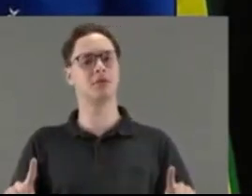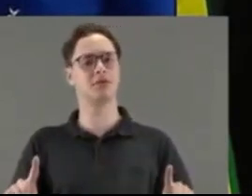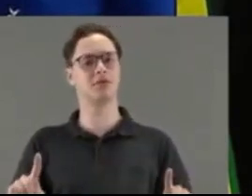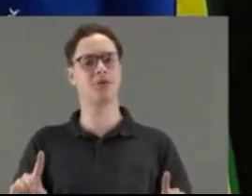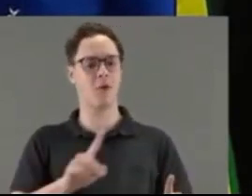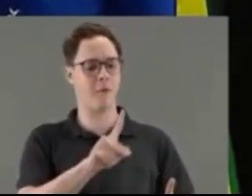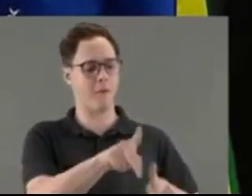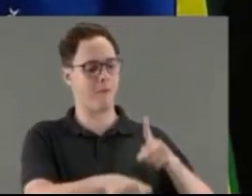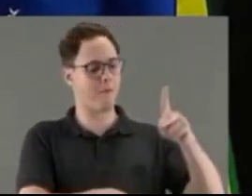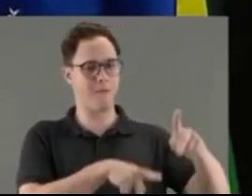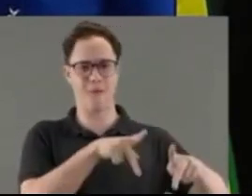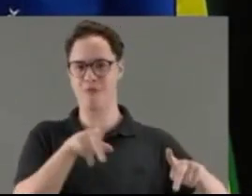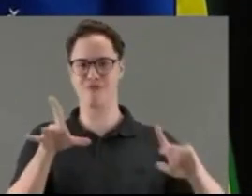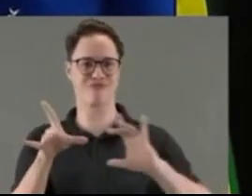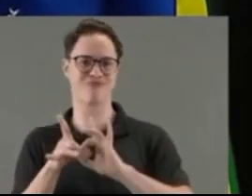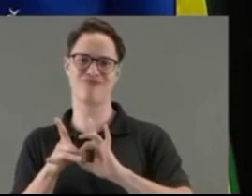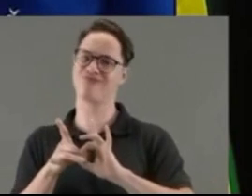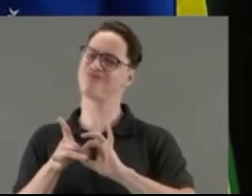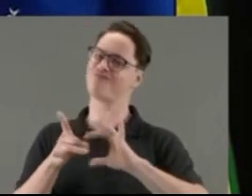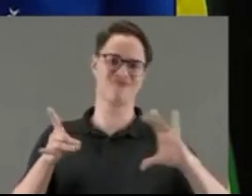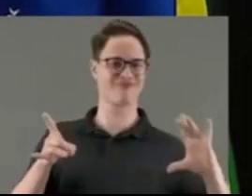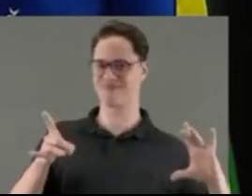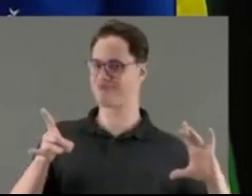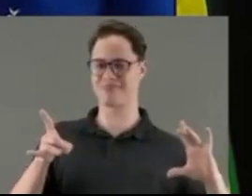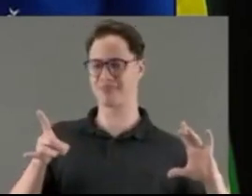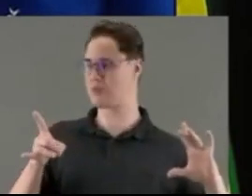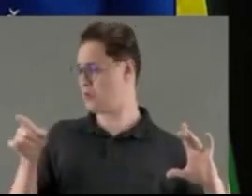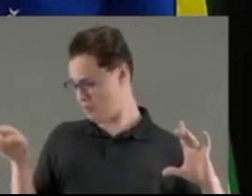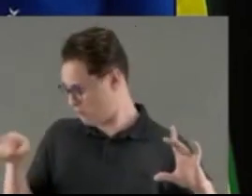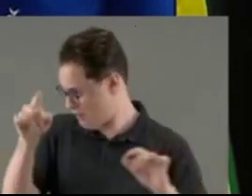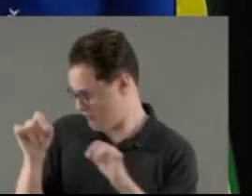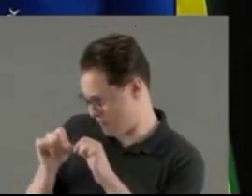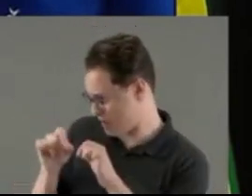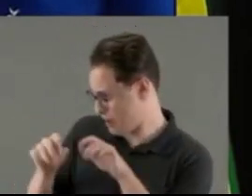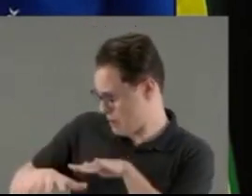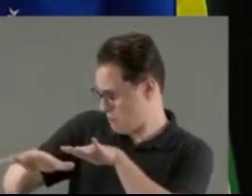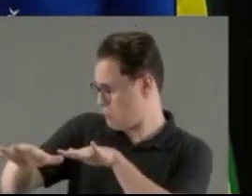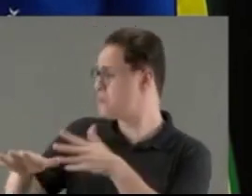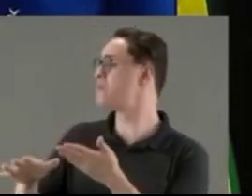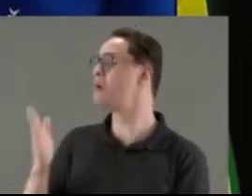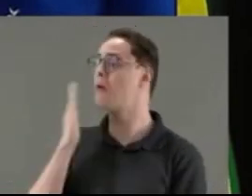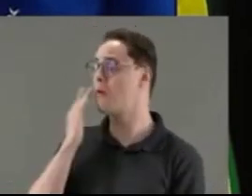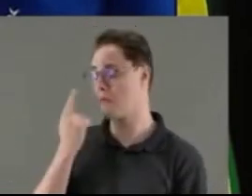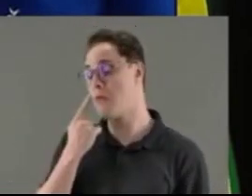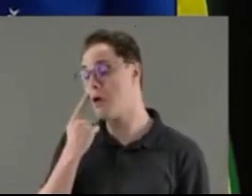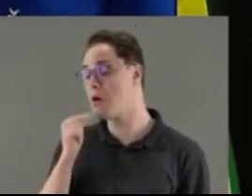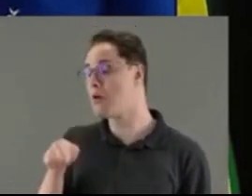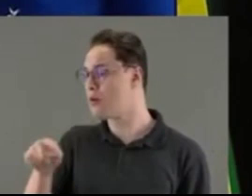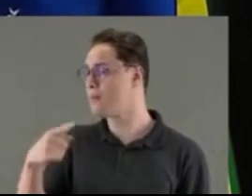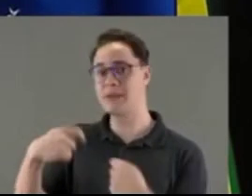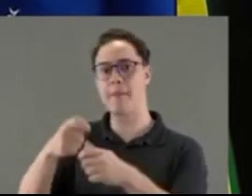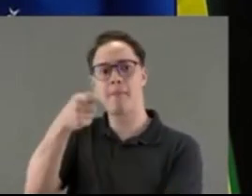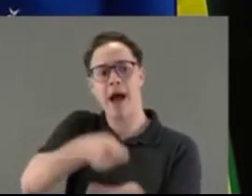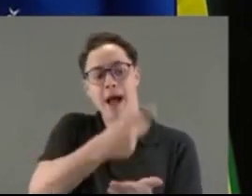um povo. Manda eles fazer uma manifestação dessa e colocar lá, que seja 180, 500, mil, um milhão. Coloca lá. Se colocar, tem que mandar pagar.